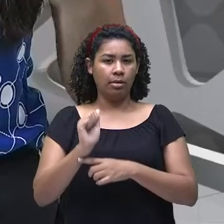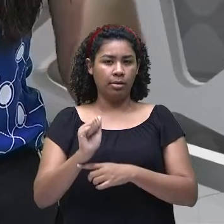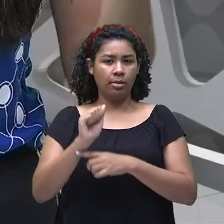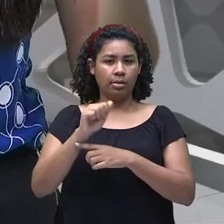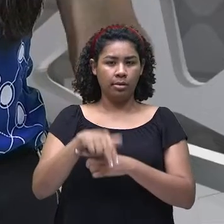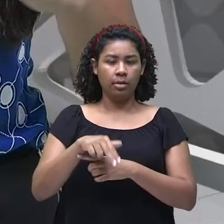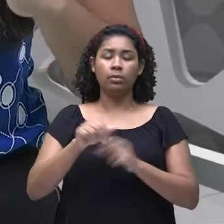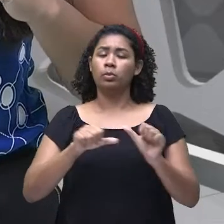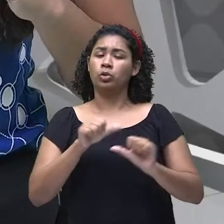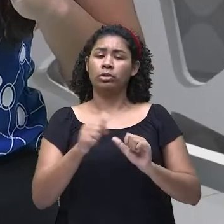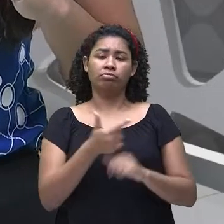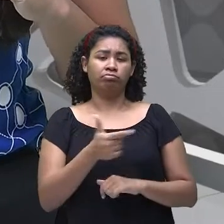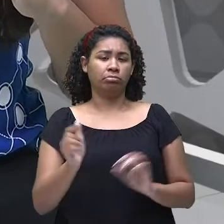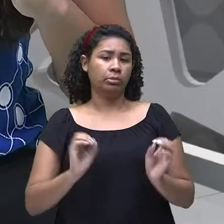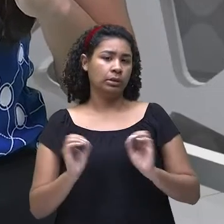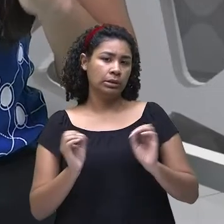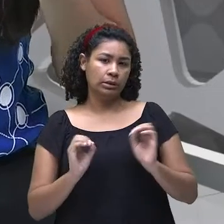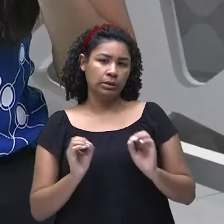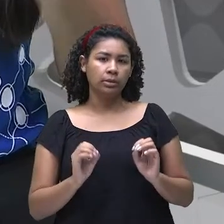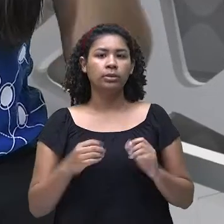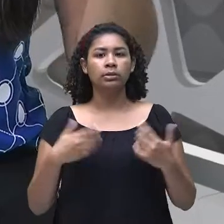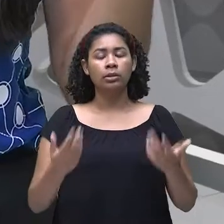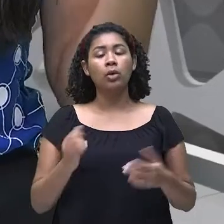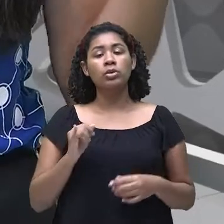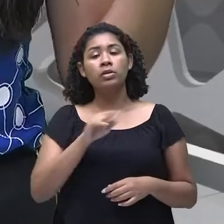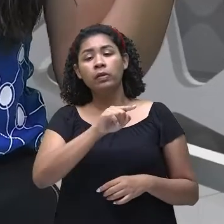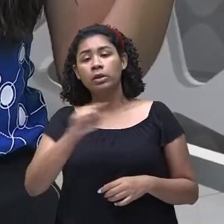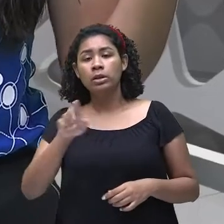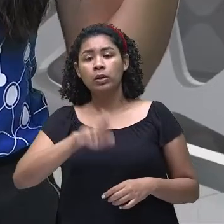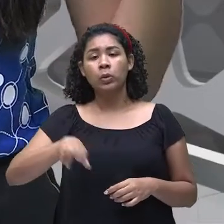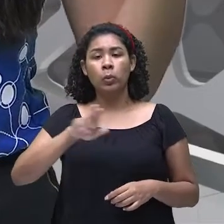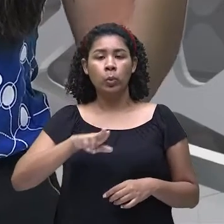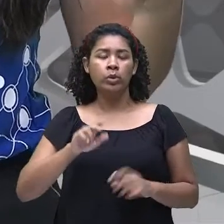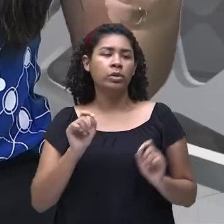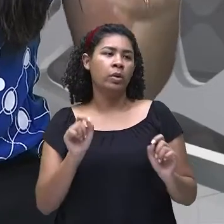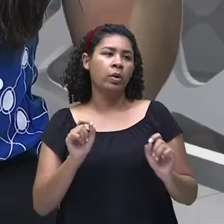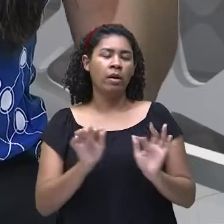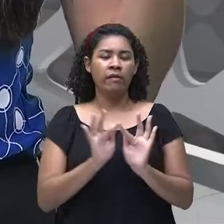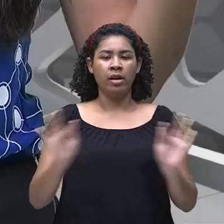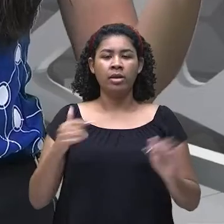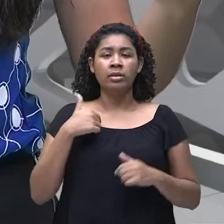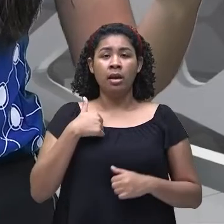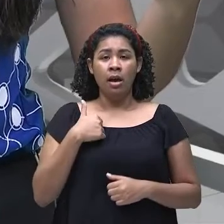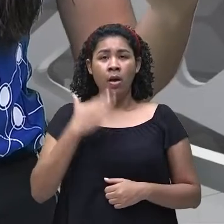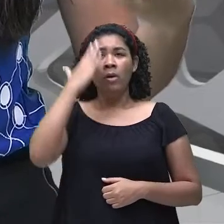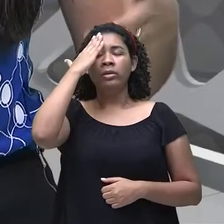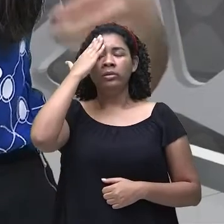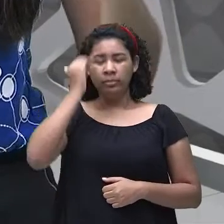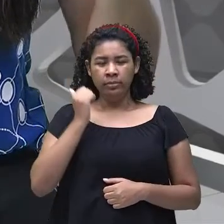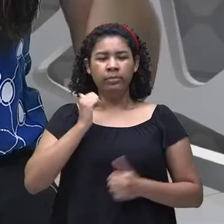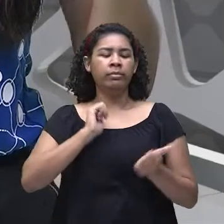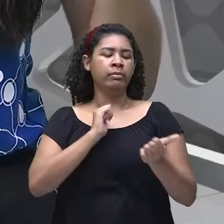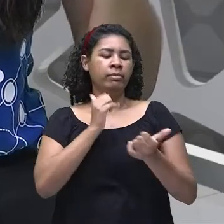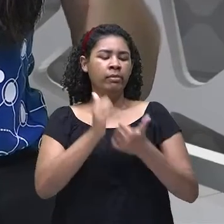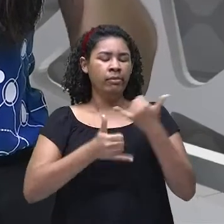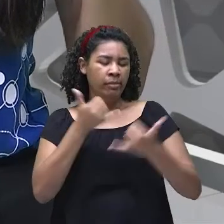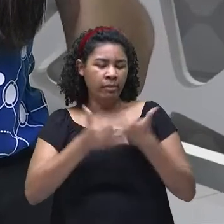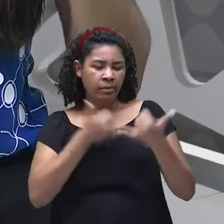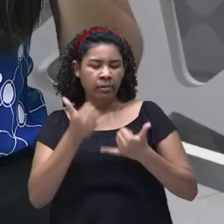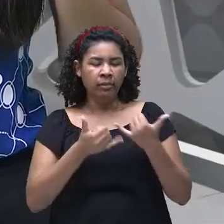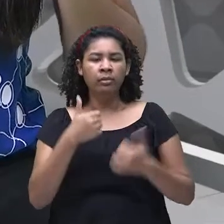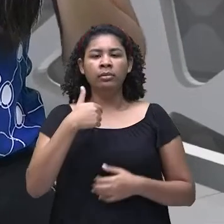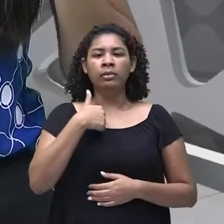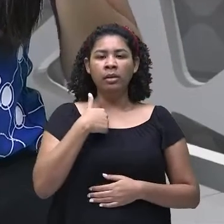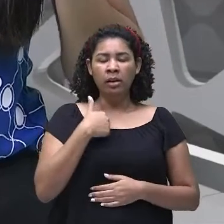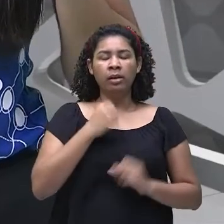De acordo com os sujeitos. Então, se você fala, I can play. Eu sei jogar. Eu posso jogar. Se você quiser falar